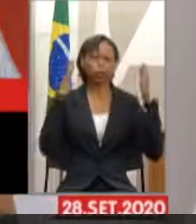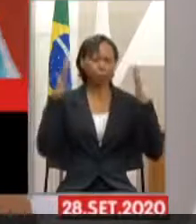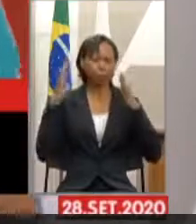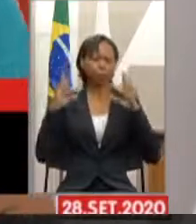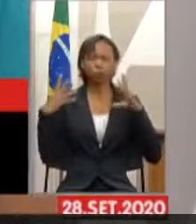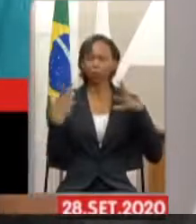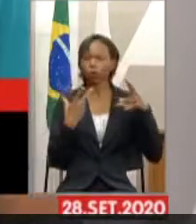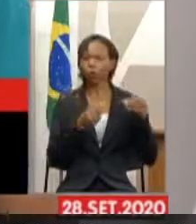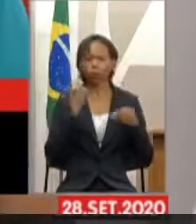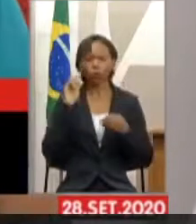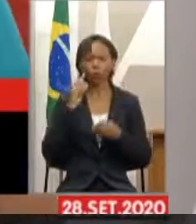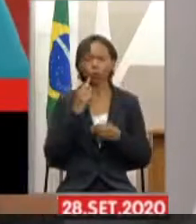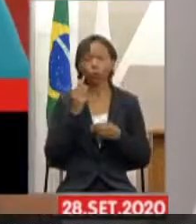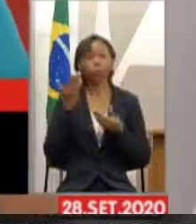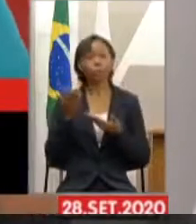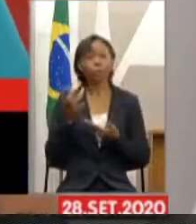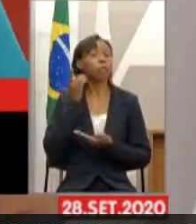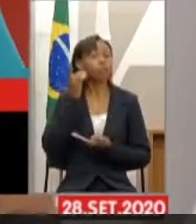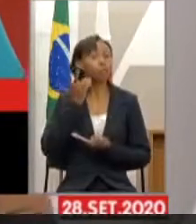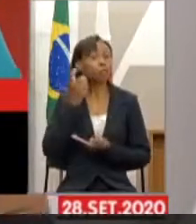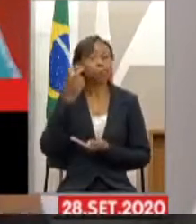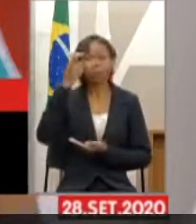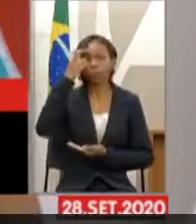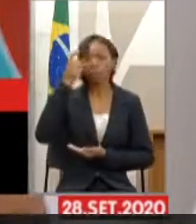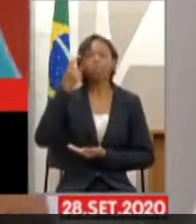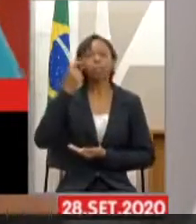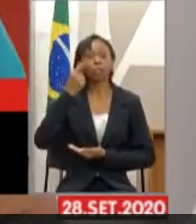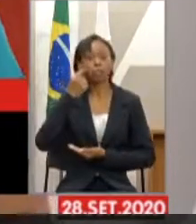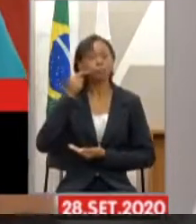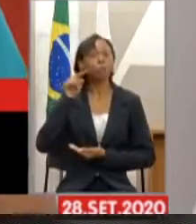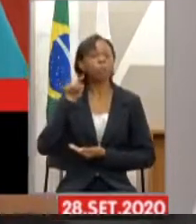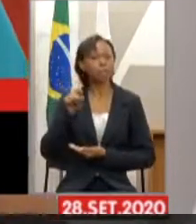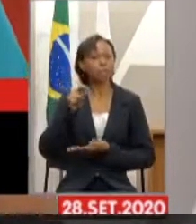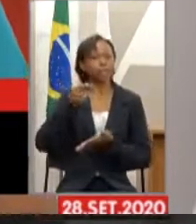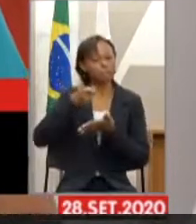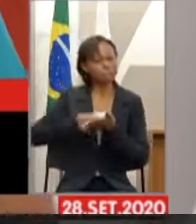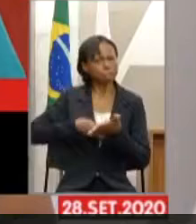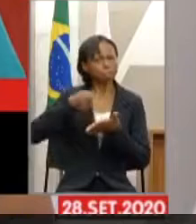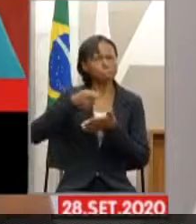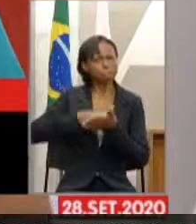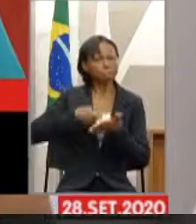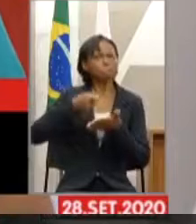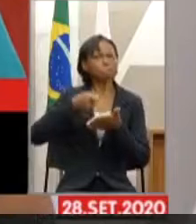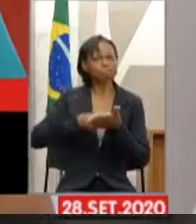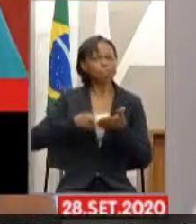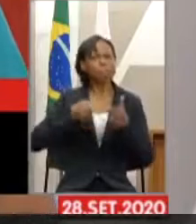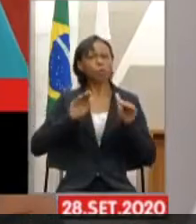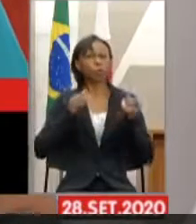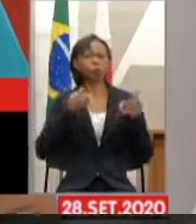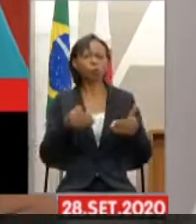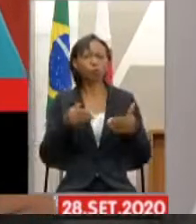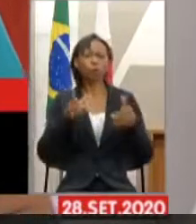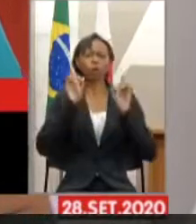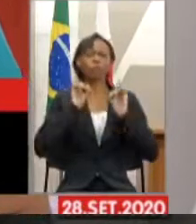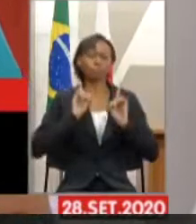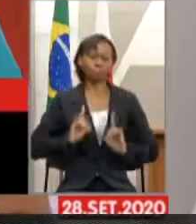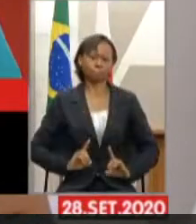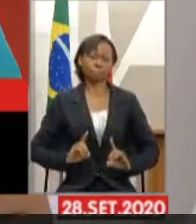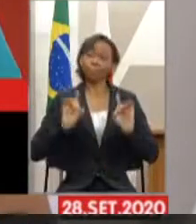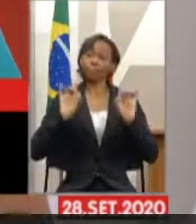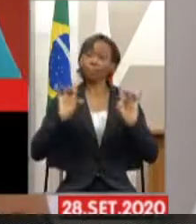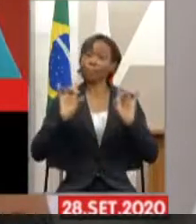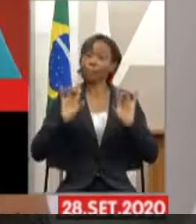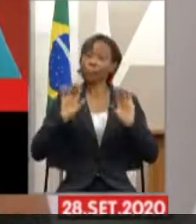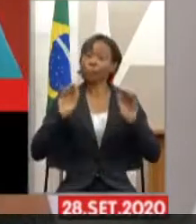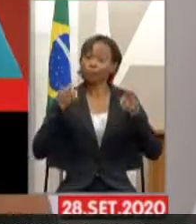para o deputado Zé Guilherme, o qual vem lutando muito pela causa da deficiência, em especial a